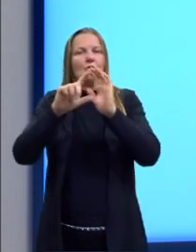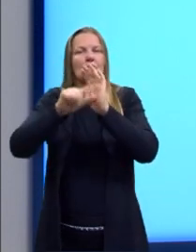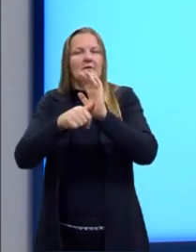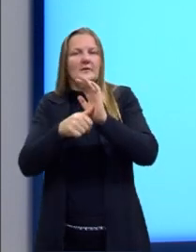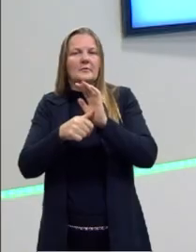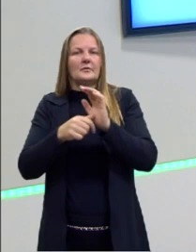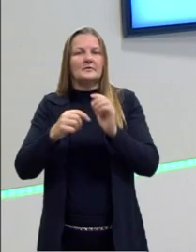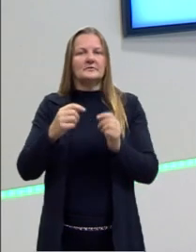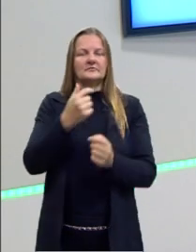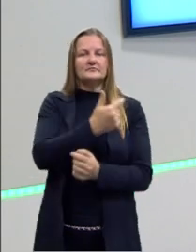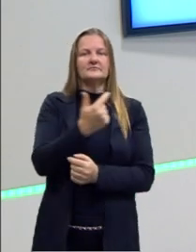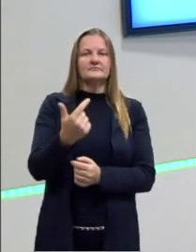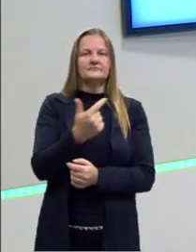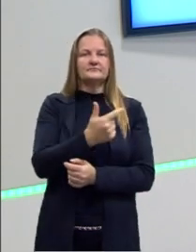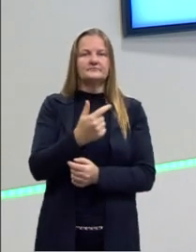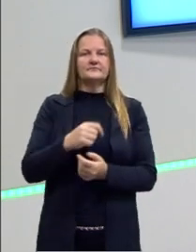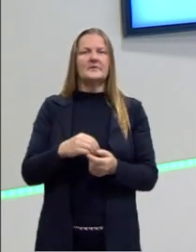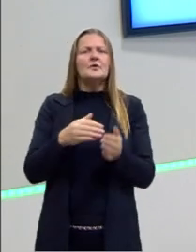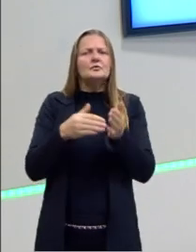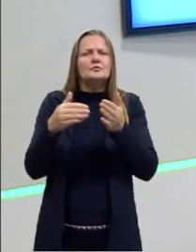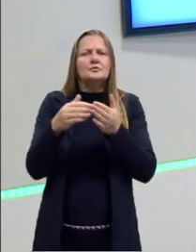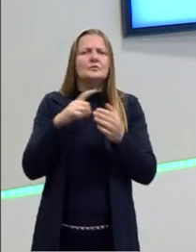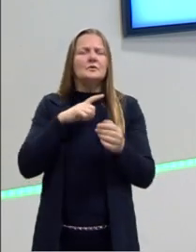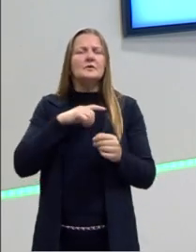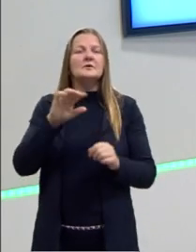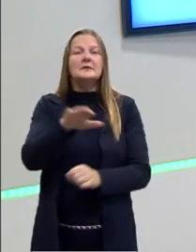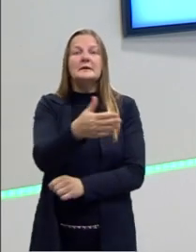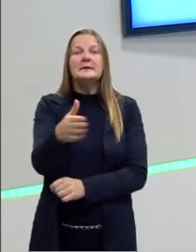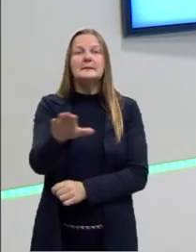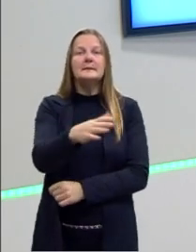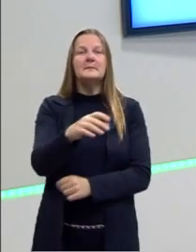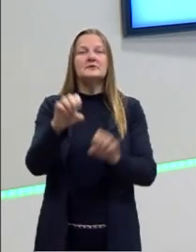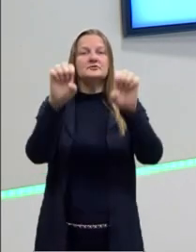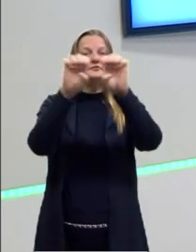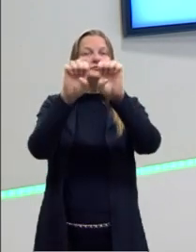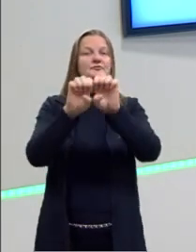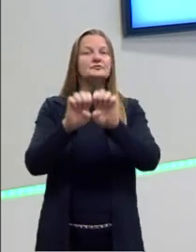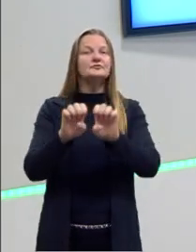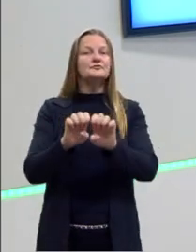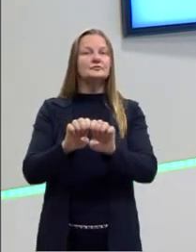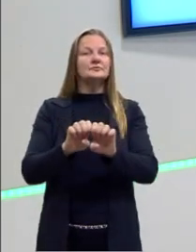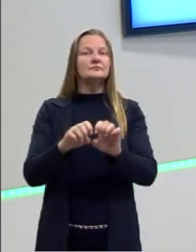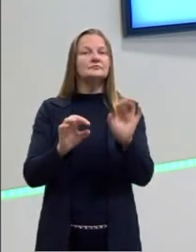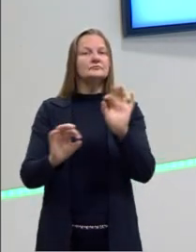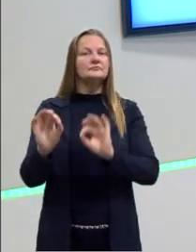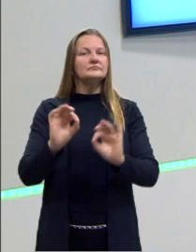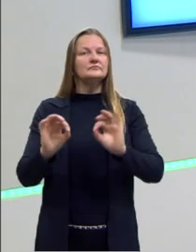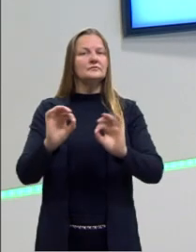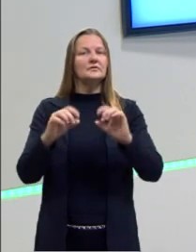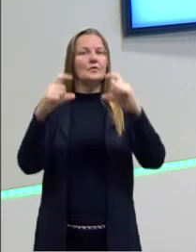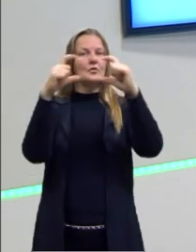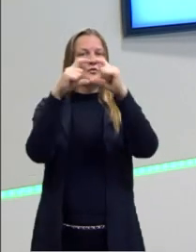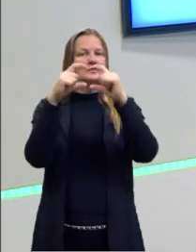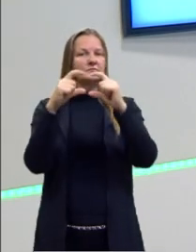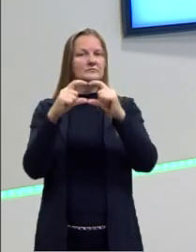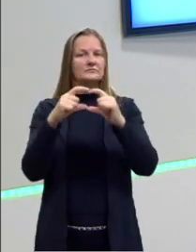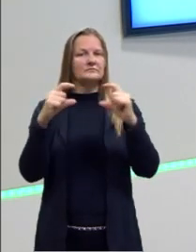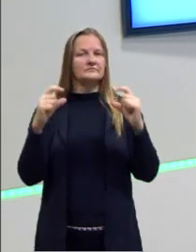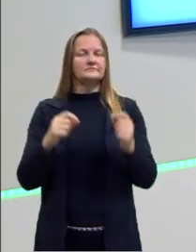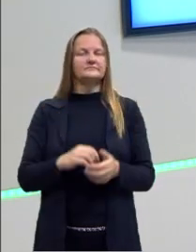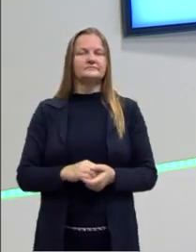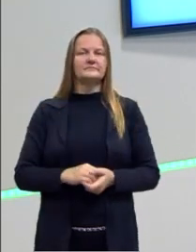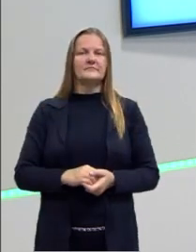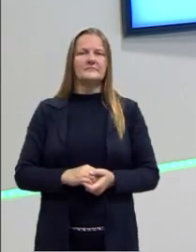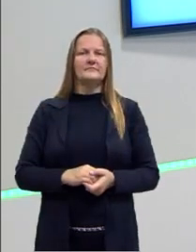main clause. Então, tudo isso vai depender da minha estrutura, da estrutura que eu tenho da minha oração, tá?